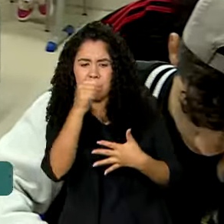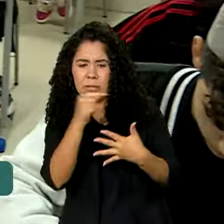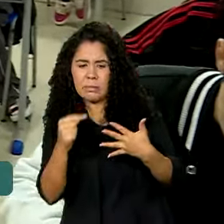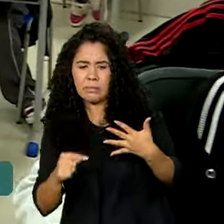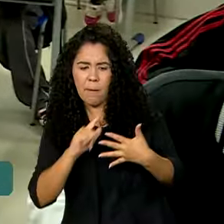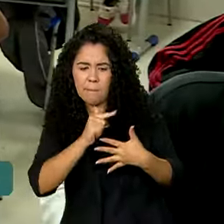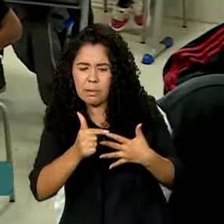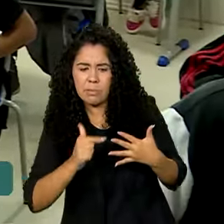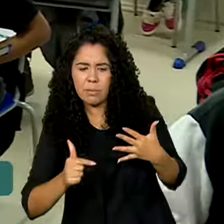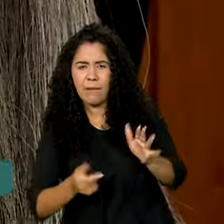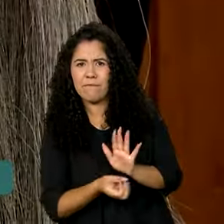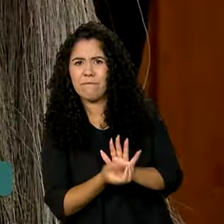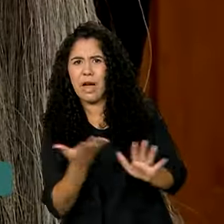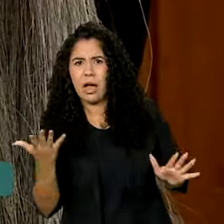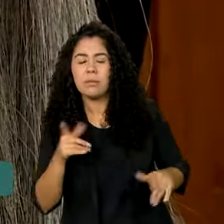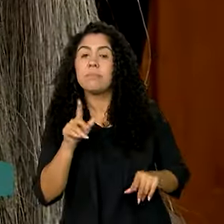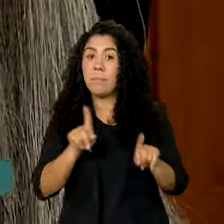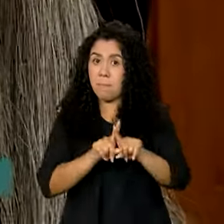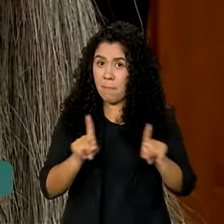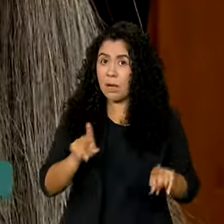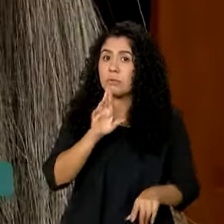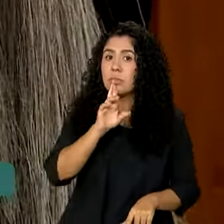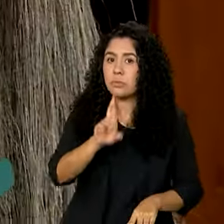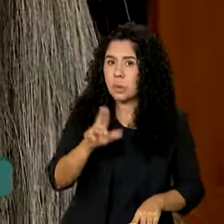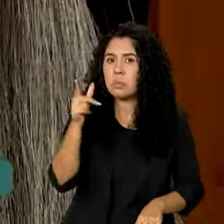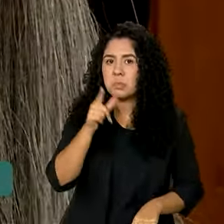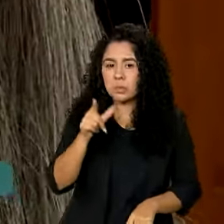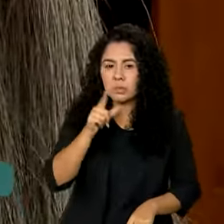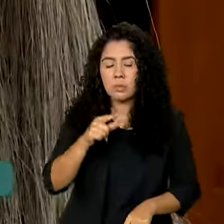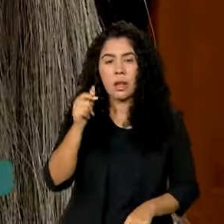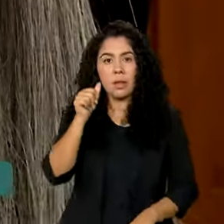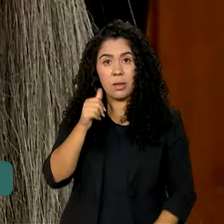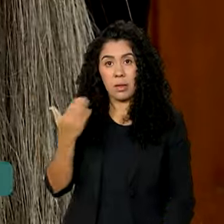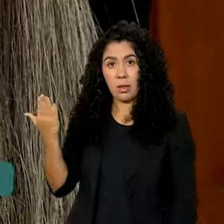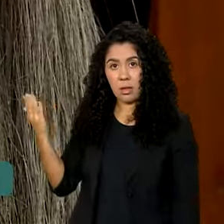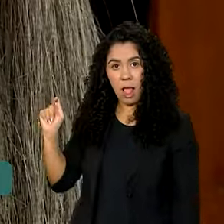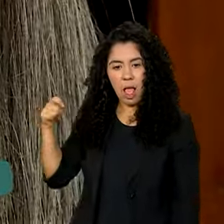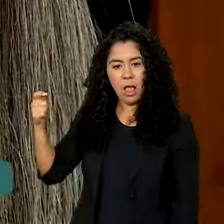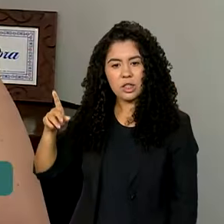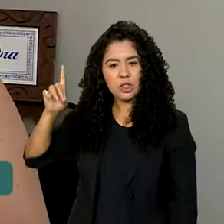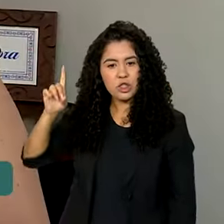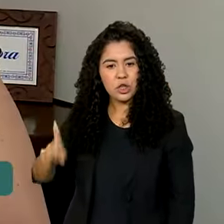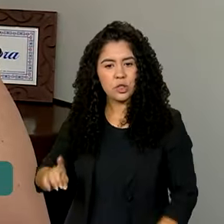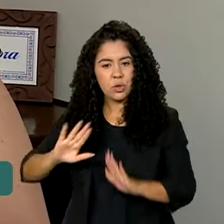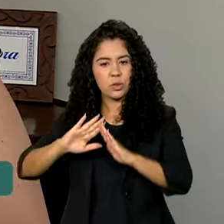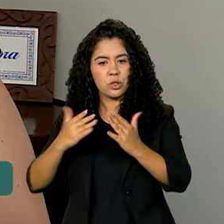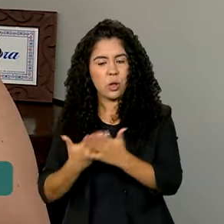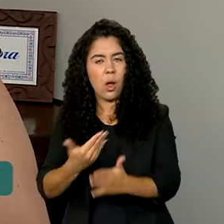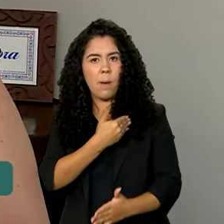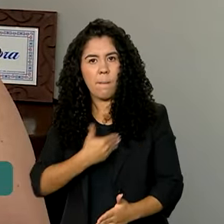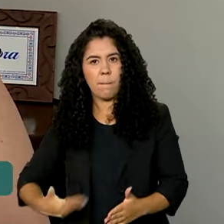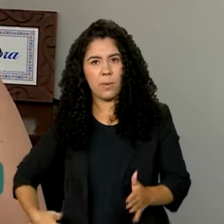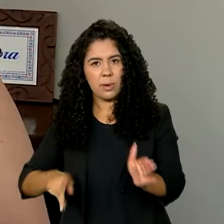resultados também, segundo essa diretora de uma escola pública de Brasília. A gente